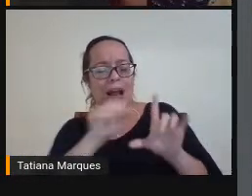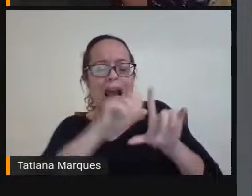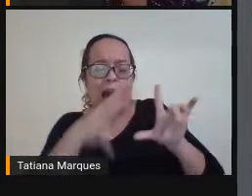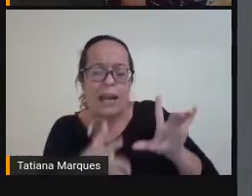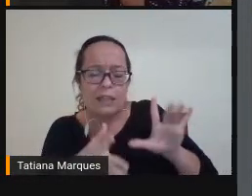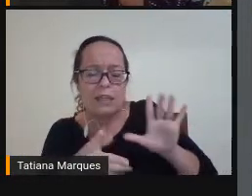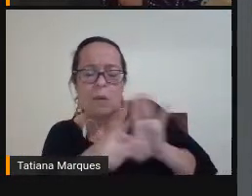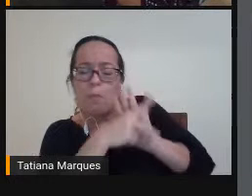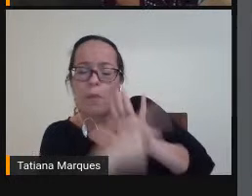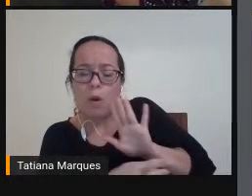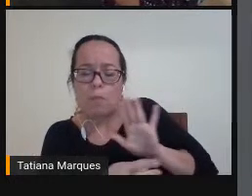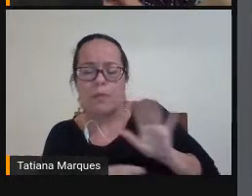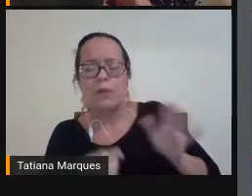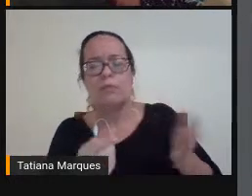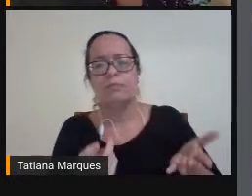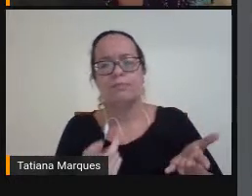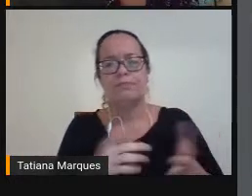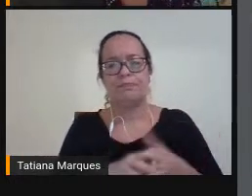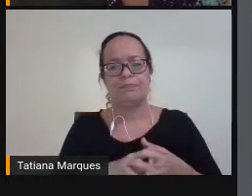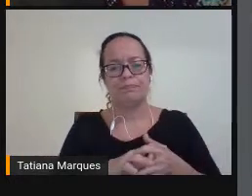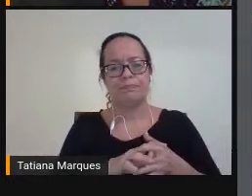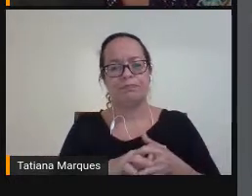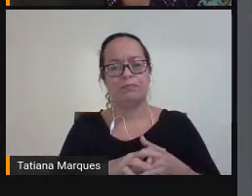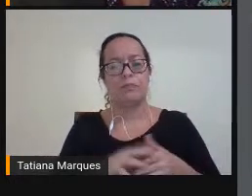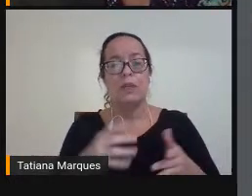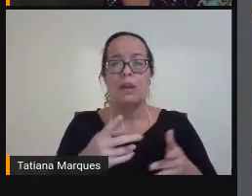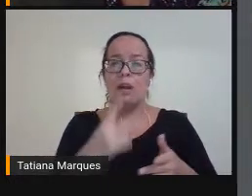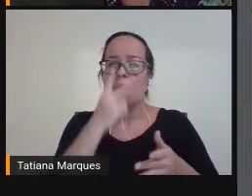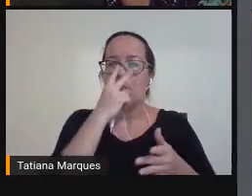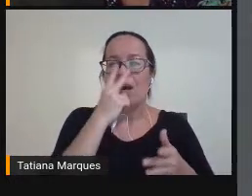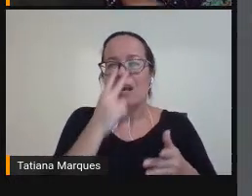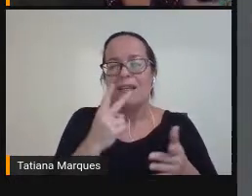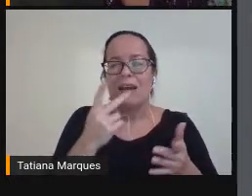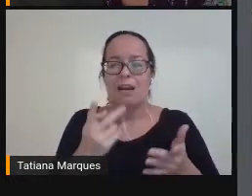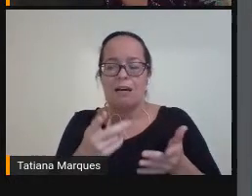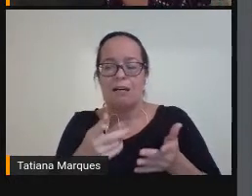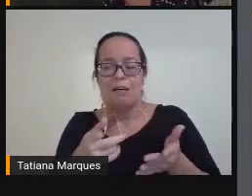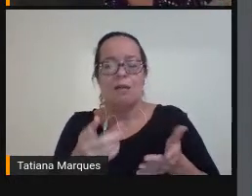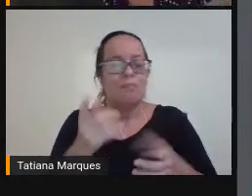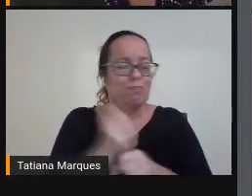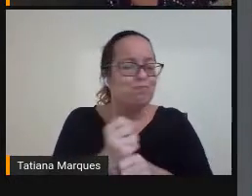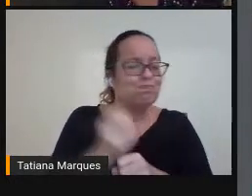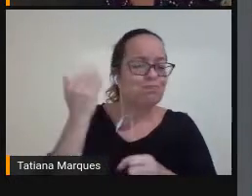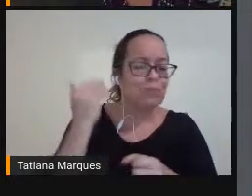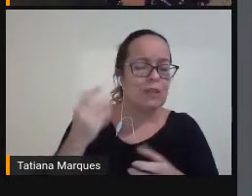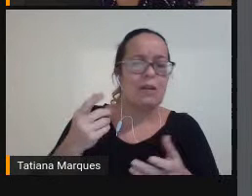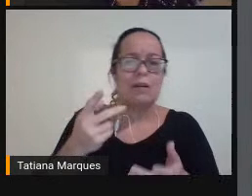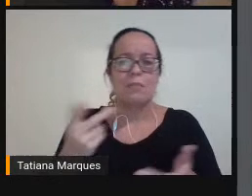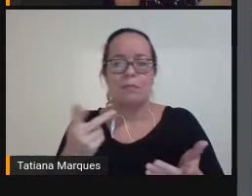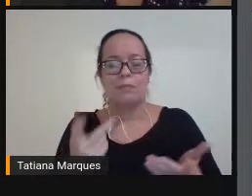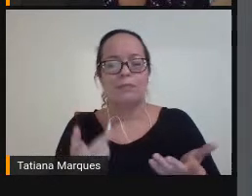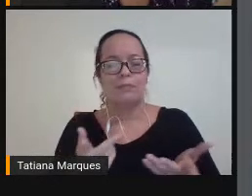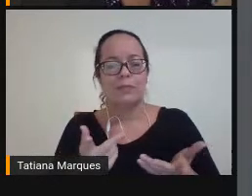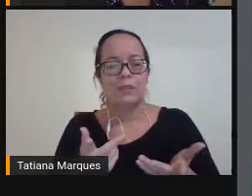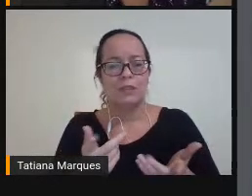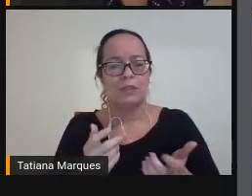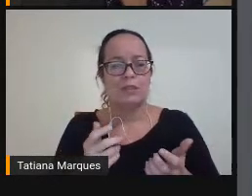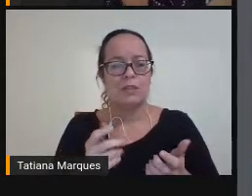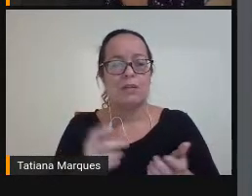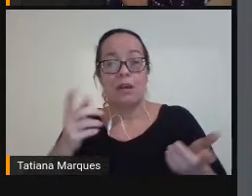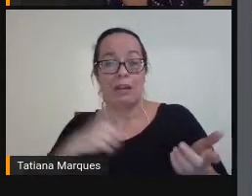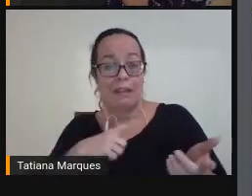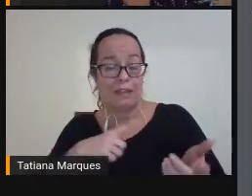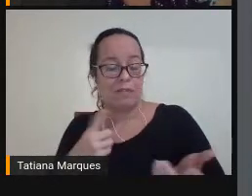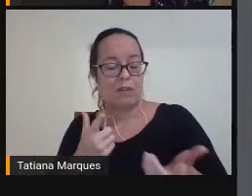objeto Para afastar Esses meninos Da sala de aula Depois nós passamos Por uma inversão